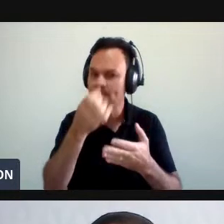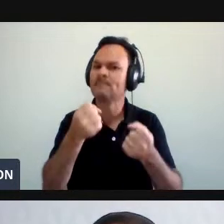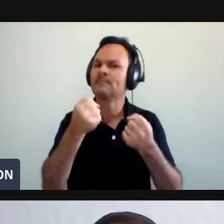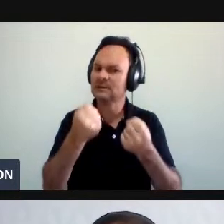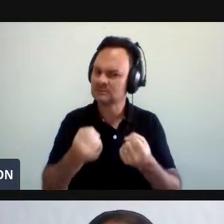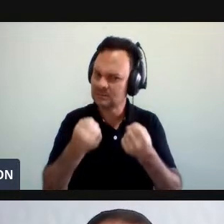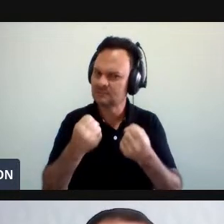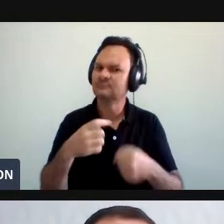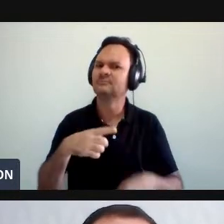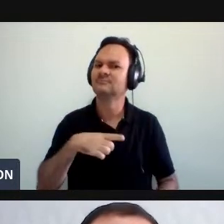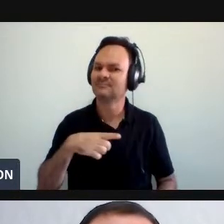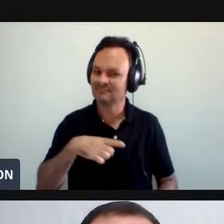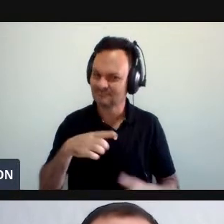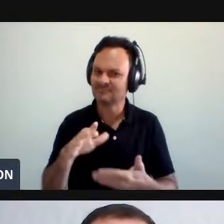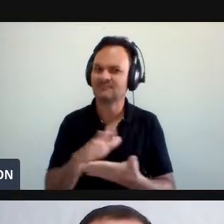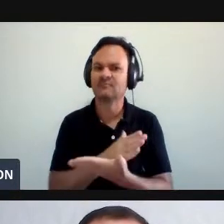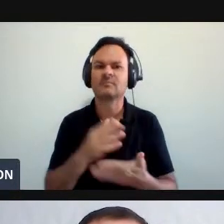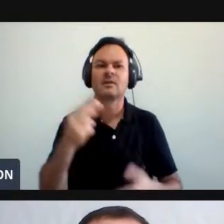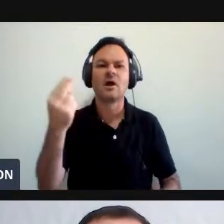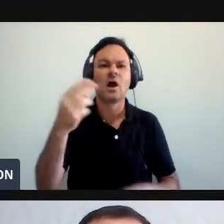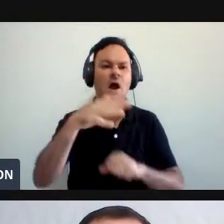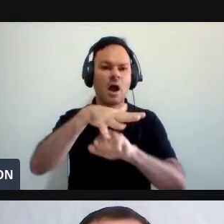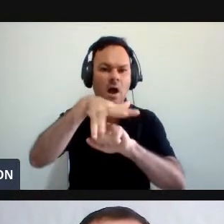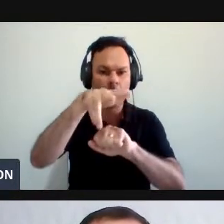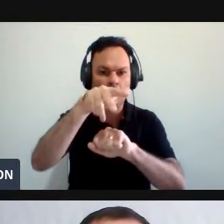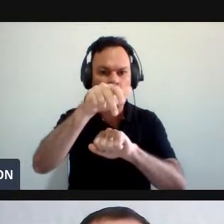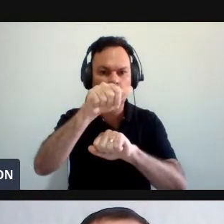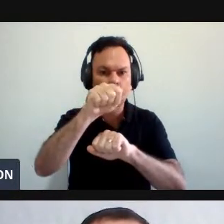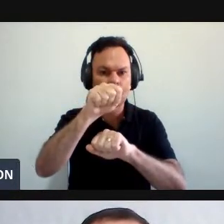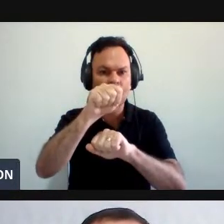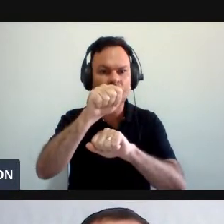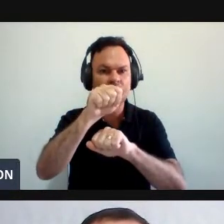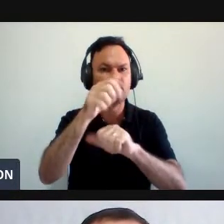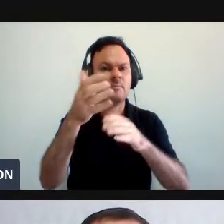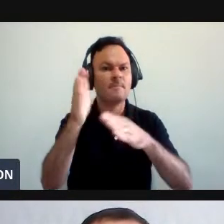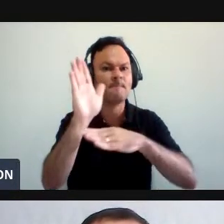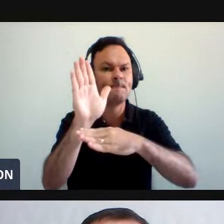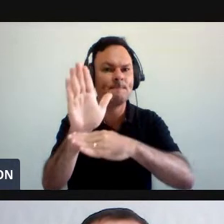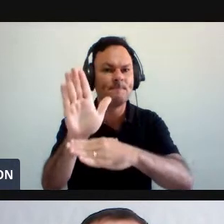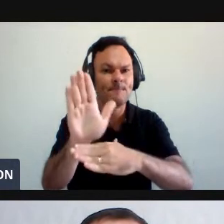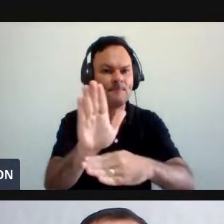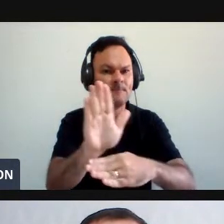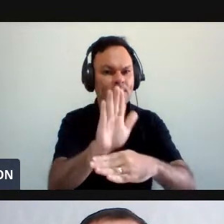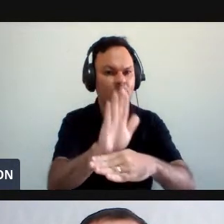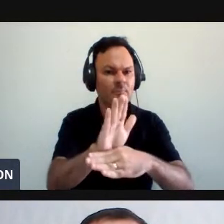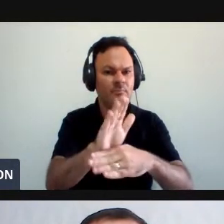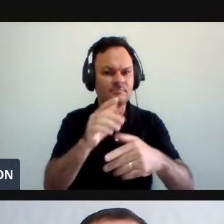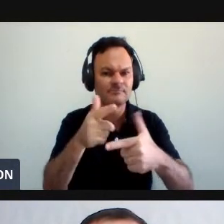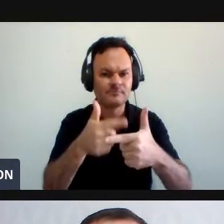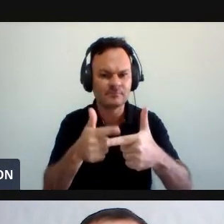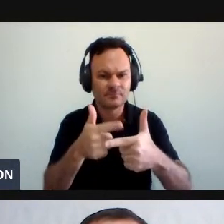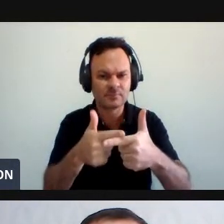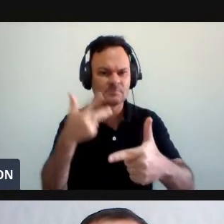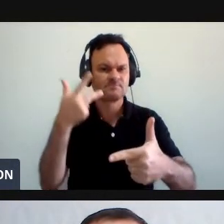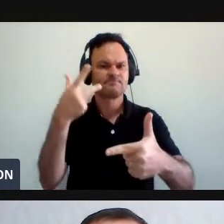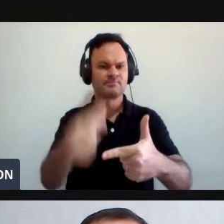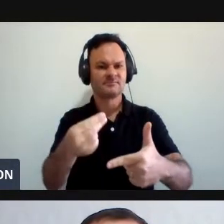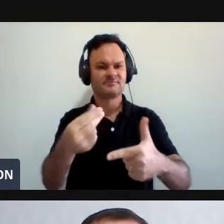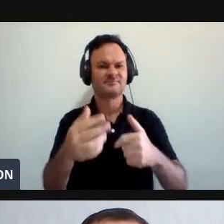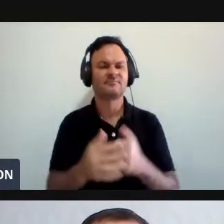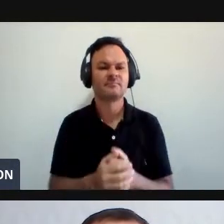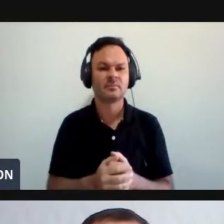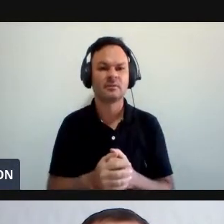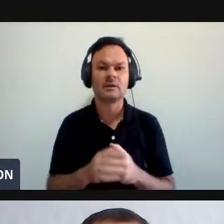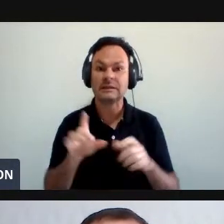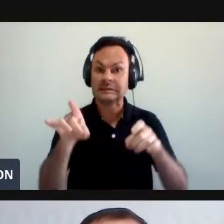Mas a UFAP está aqui para apoiar todos vocês nisso O mais importante é